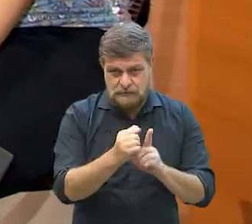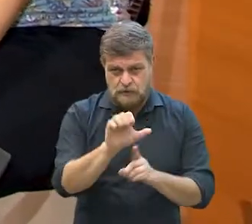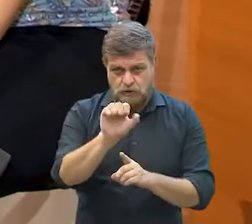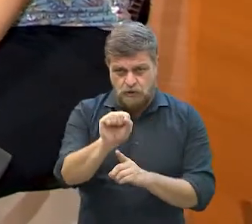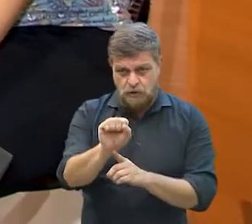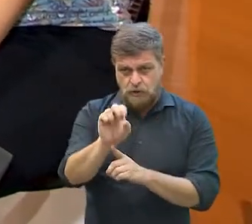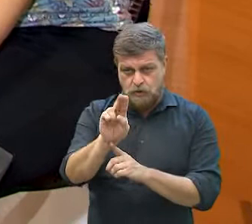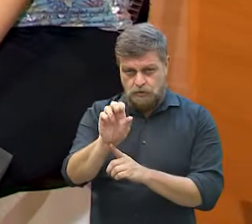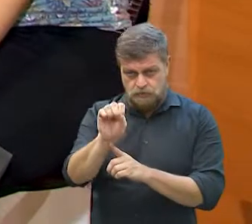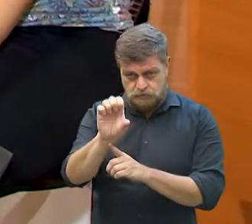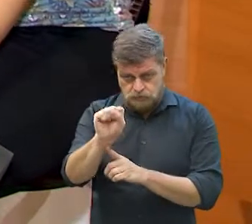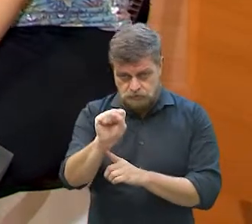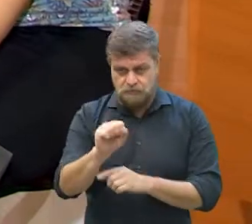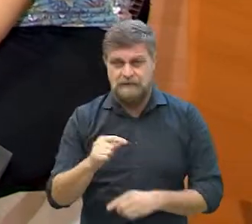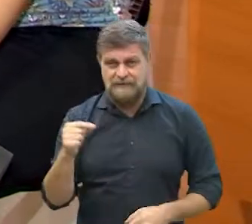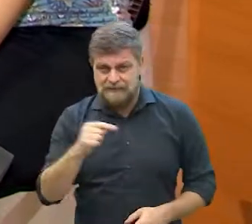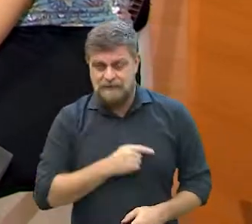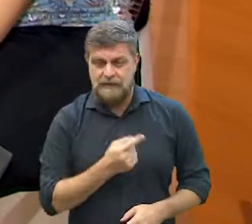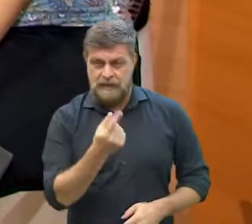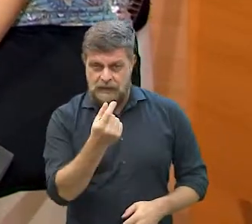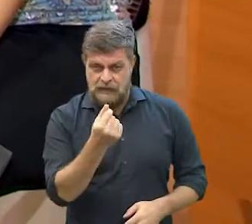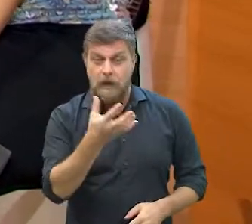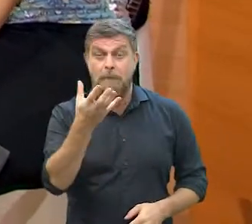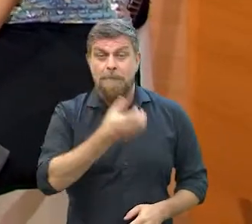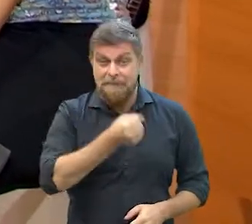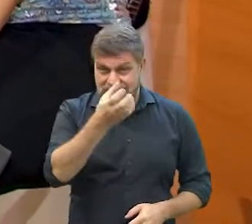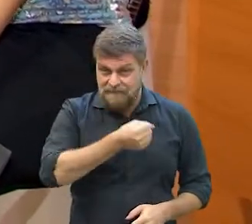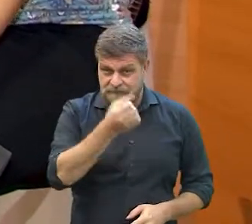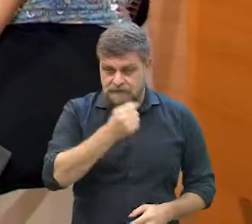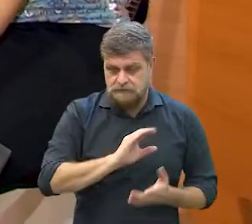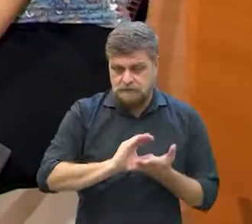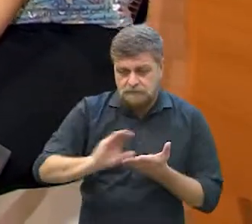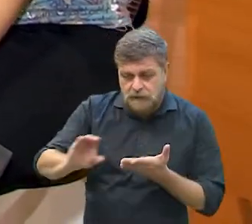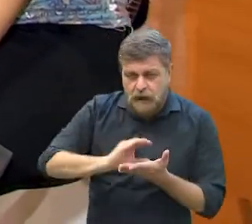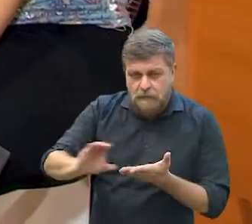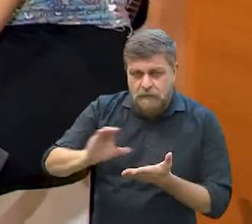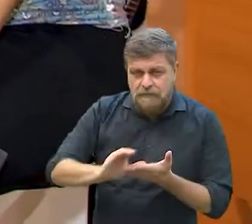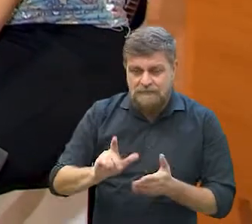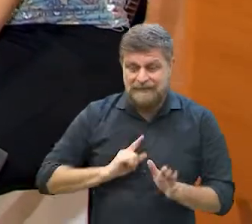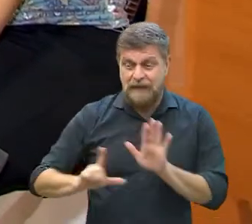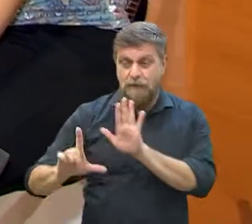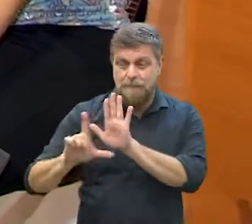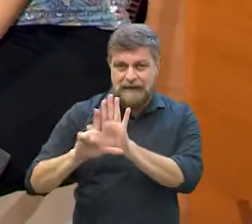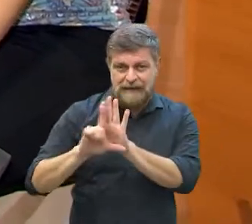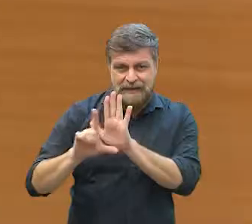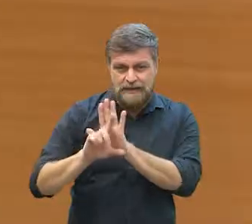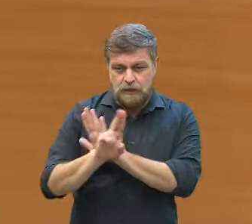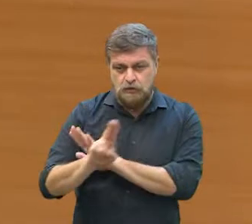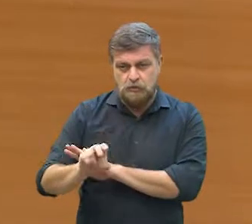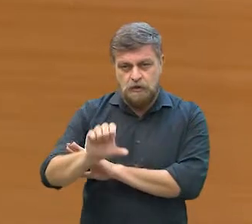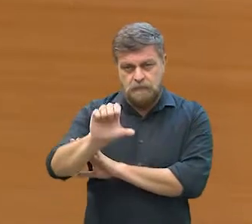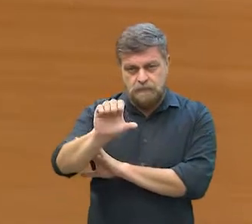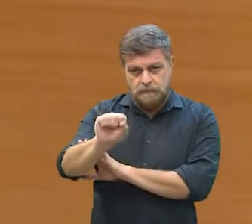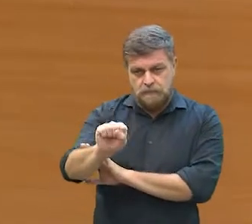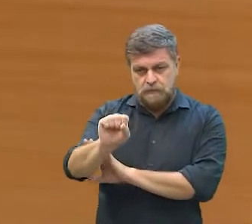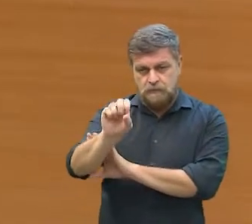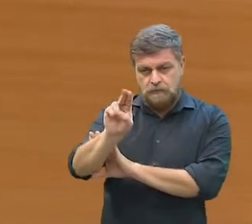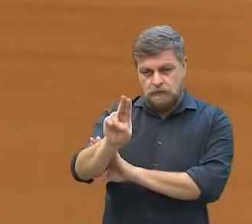define que é um benefício assistencial pelo projeto, né? Mas, remetendo à lei do SUAS, a gente